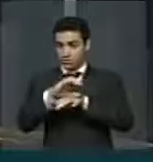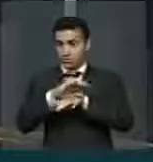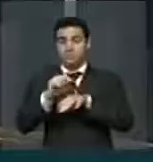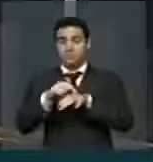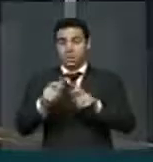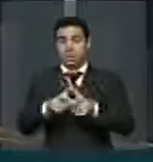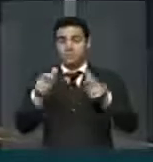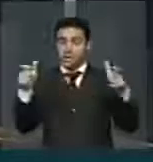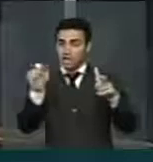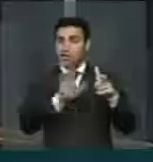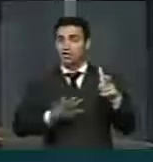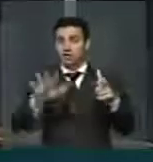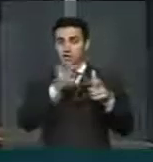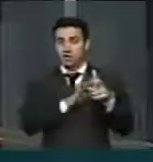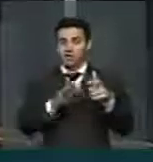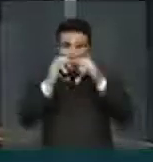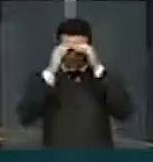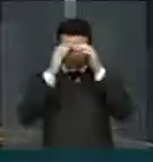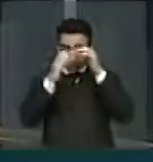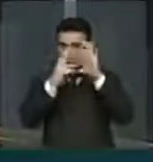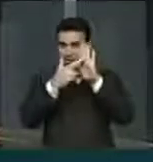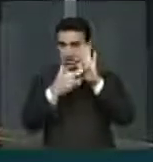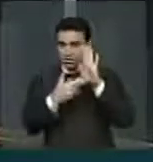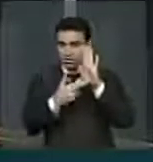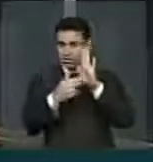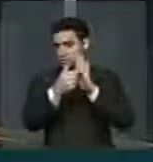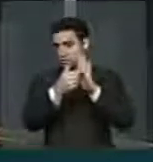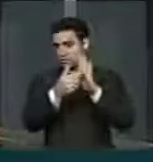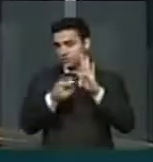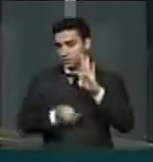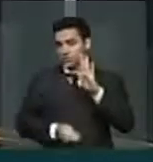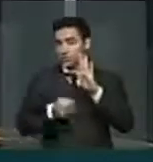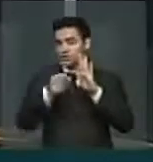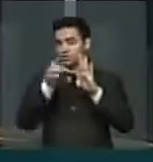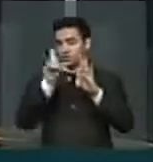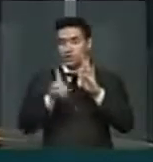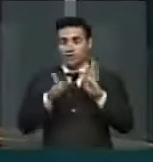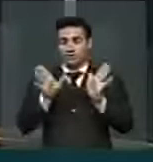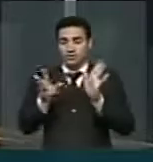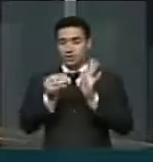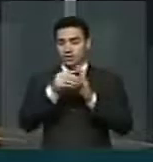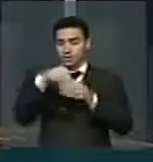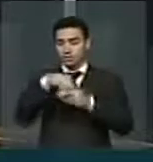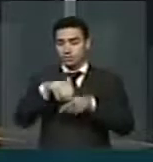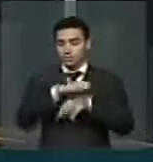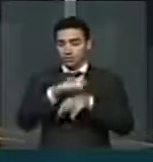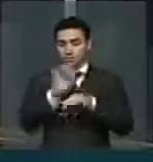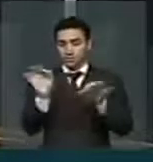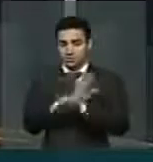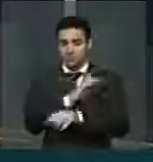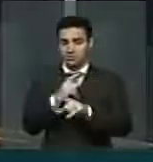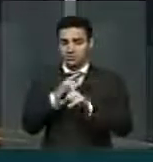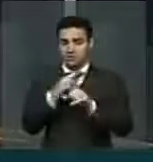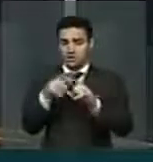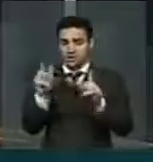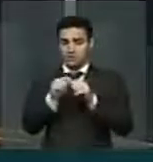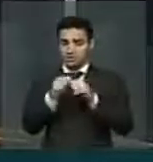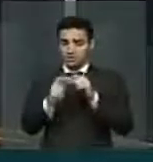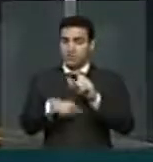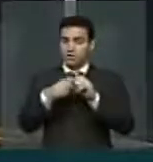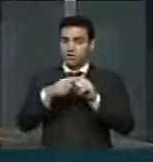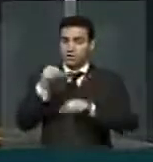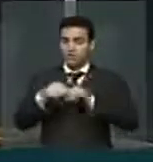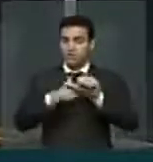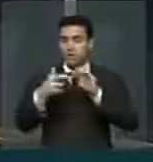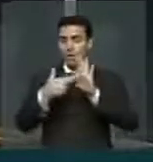ampliada, respeitando as cláusulas pétreas, respeitando os direitos já assegurados na nossa Constituição, mas muito além da reforma política.